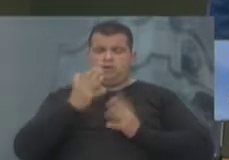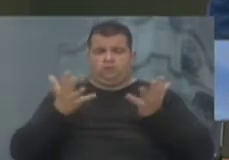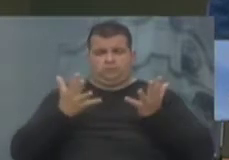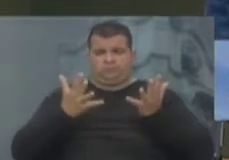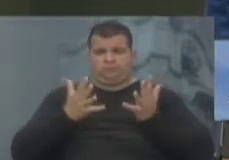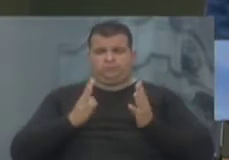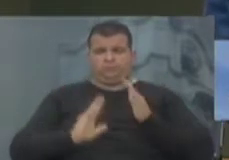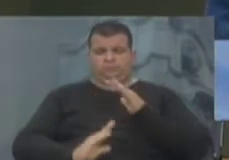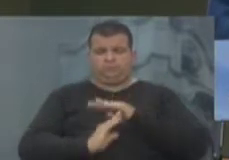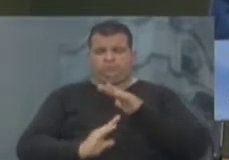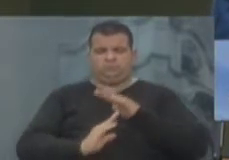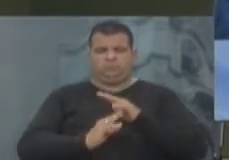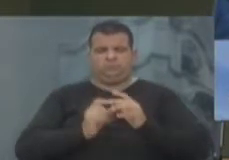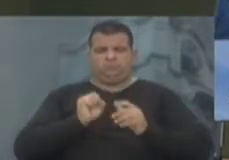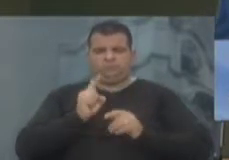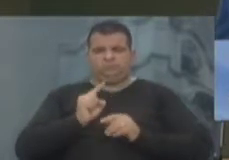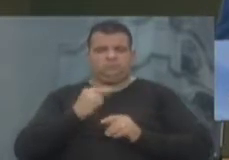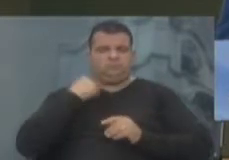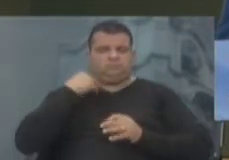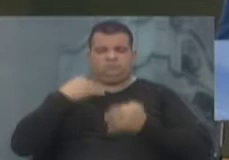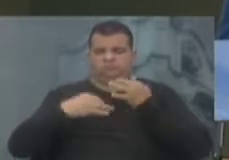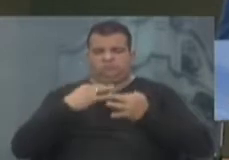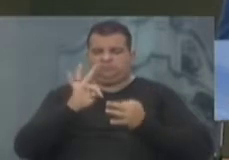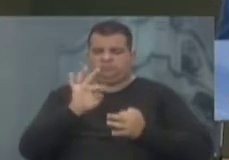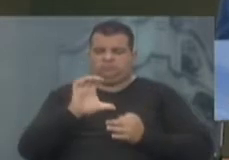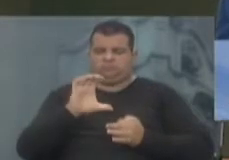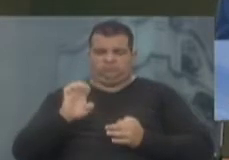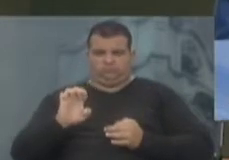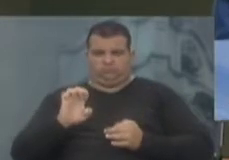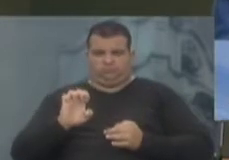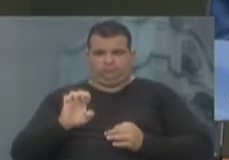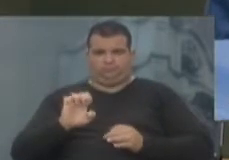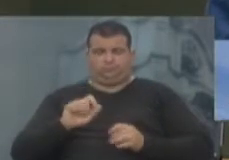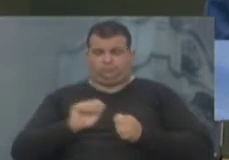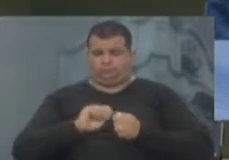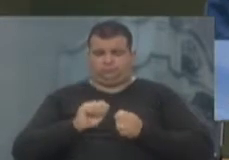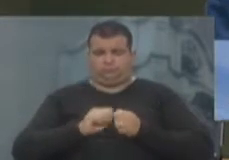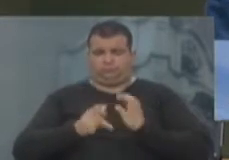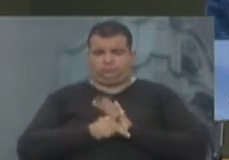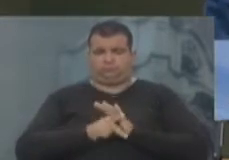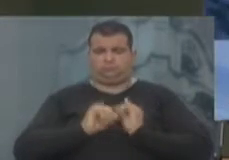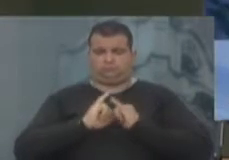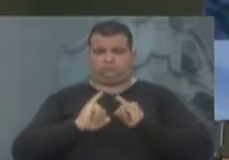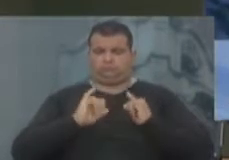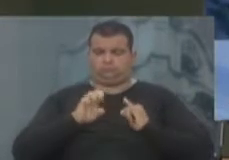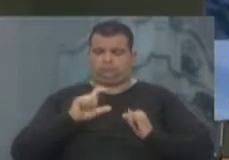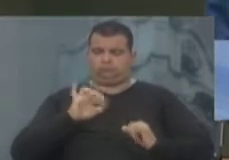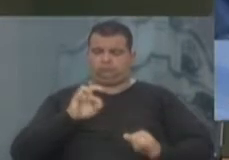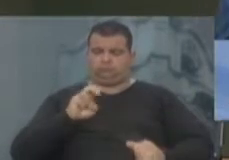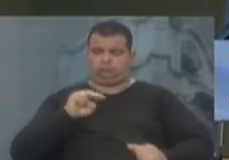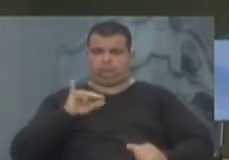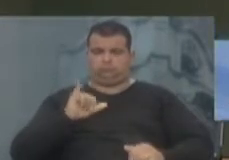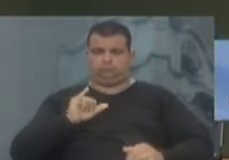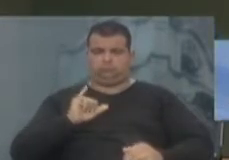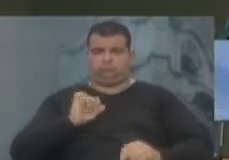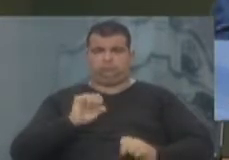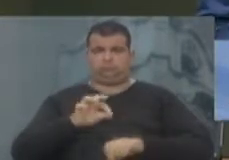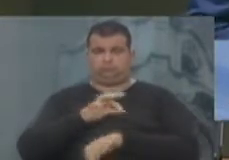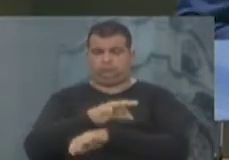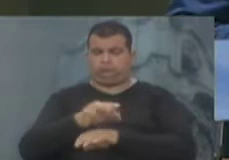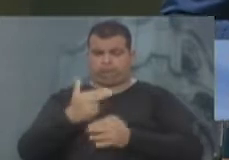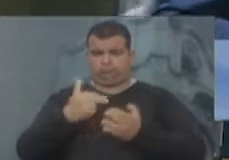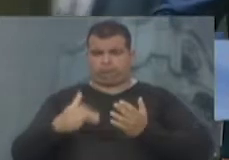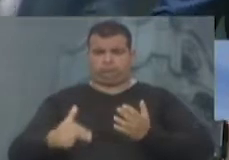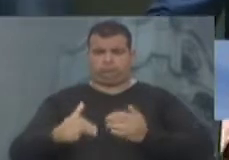suspensão do Tribunal de Contas fez ao pregão eletrônico para a contratação do projeto arquitetônico, porque o